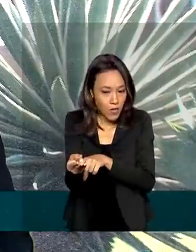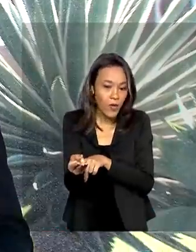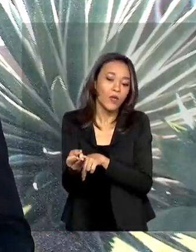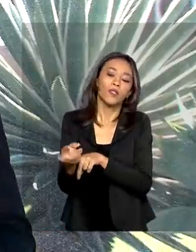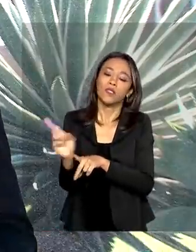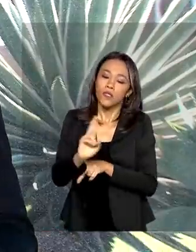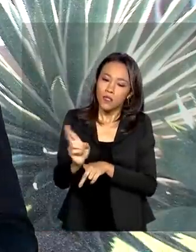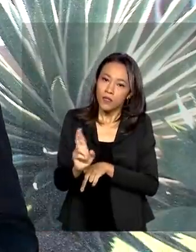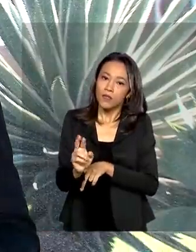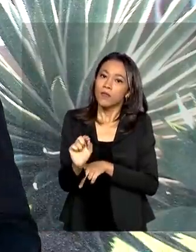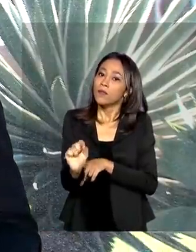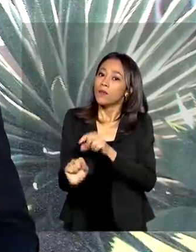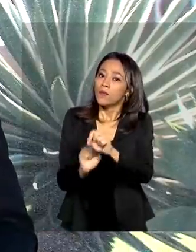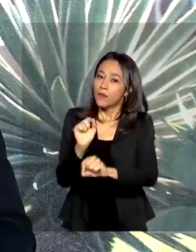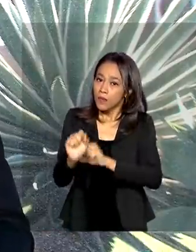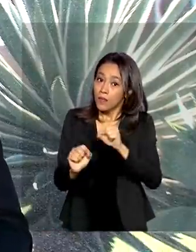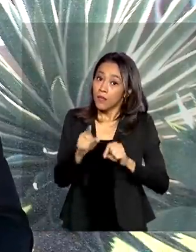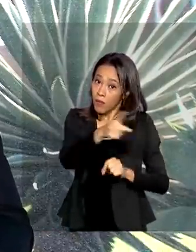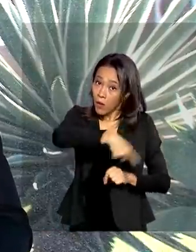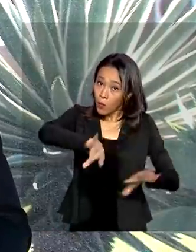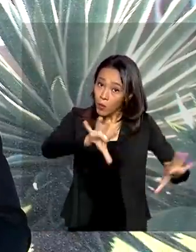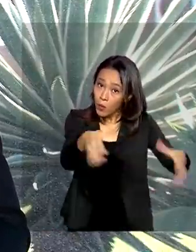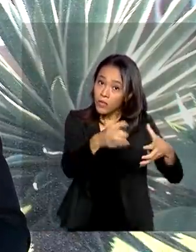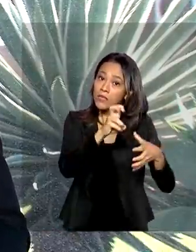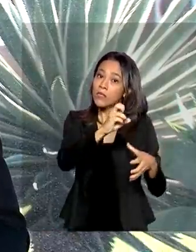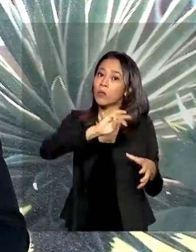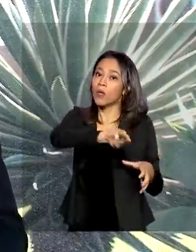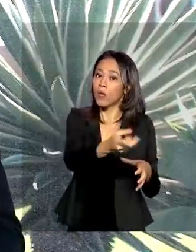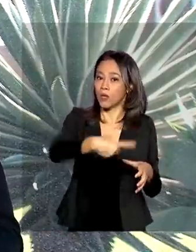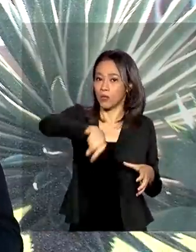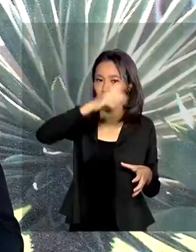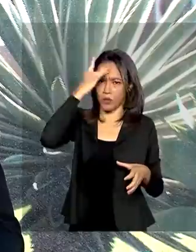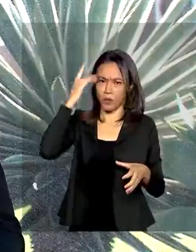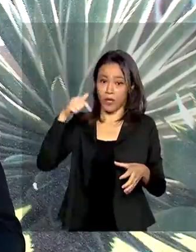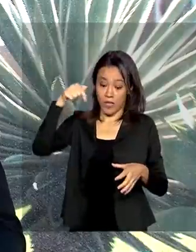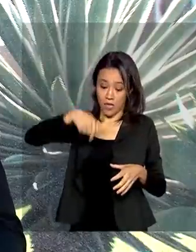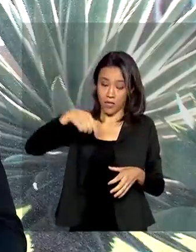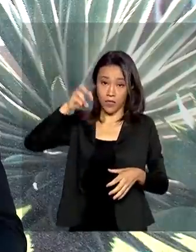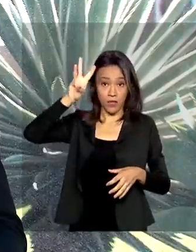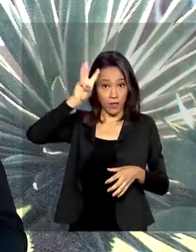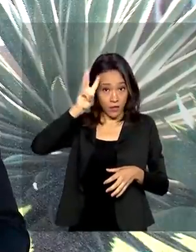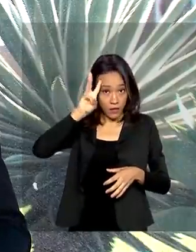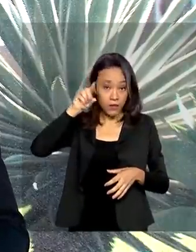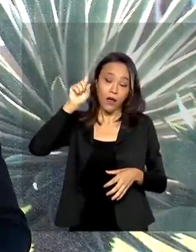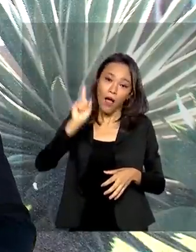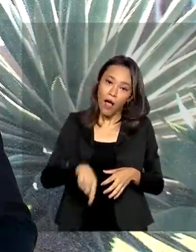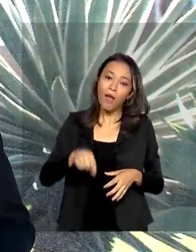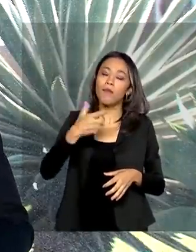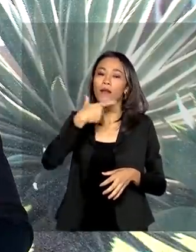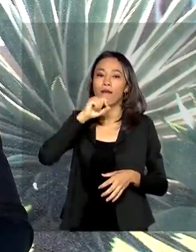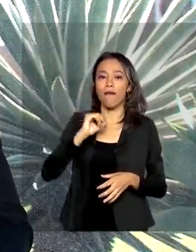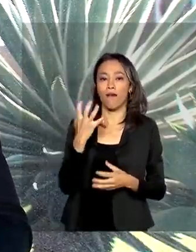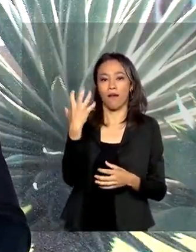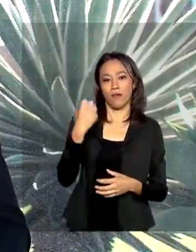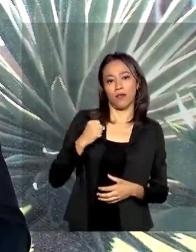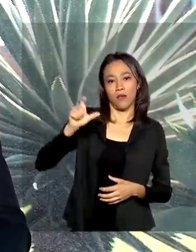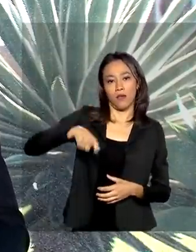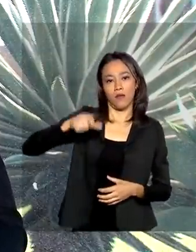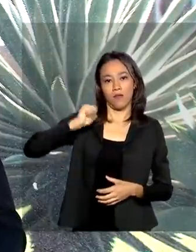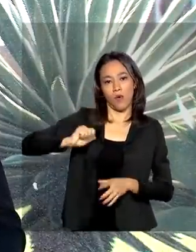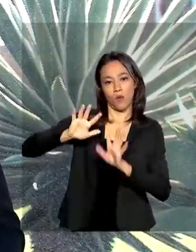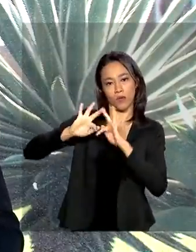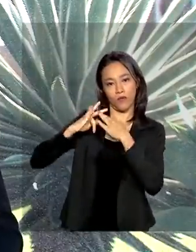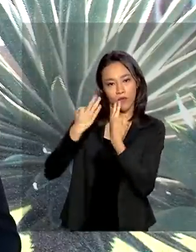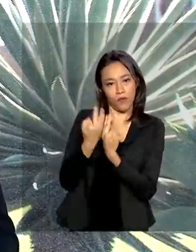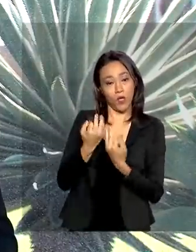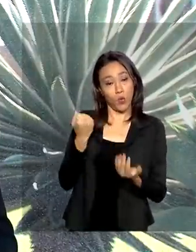a cerca de 5 milhões de pessoas. Nesta terça-feira será creditado benefício aos beneficiários do Bolsa Família, cujo número final